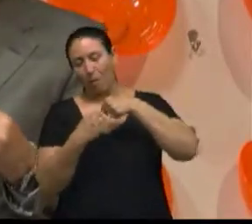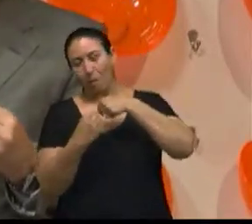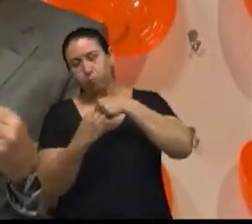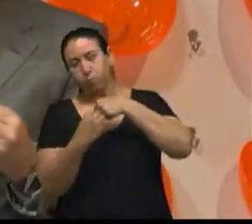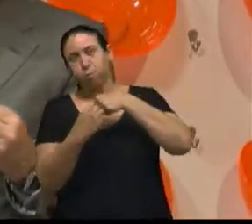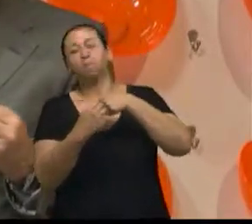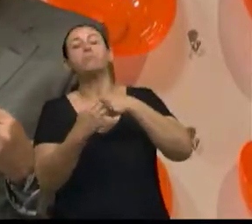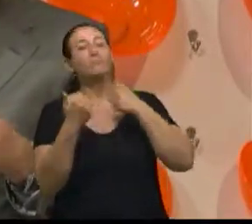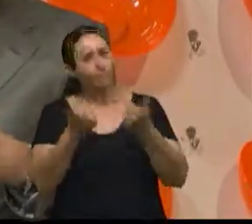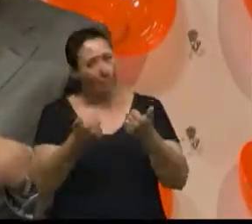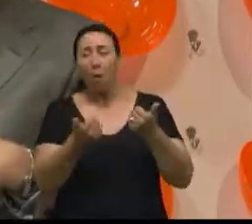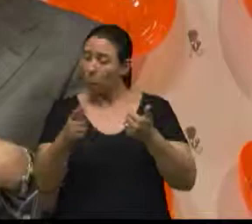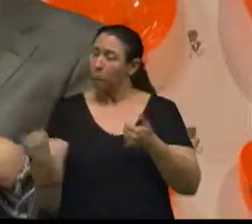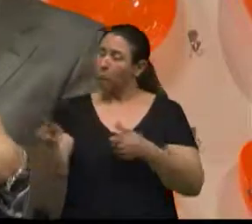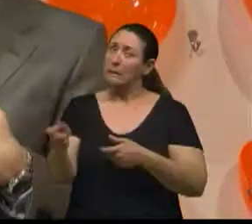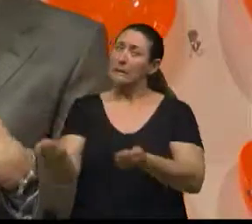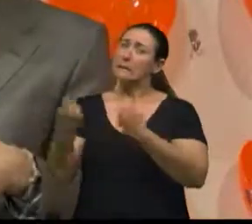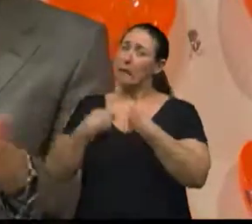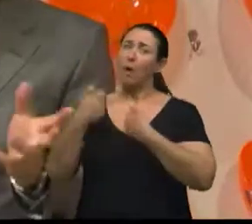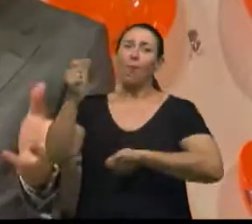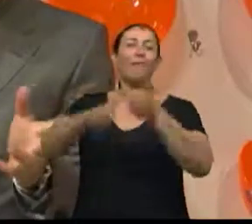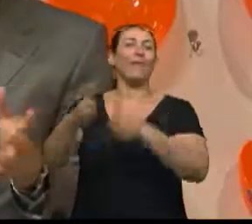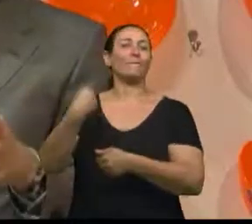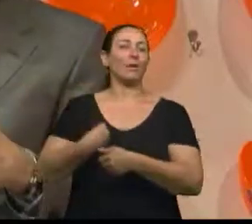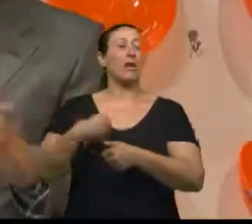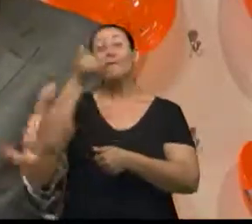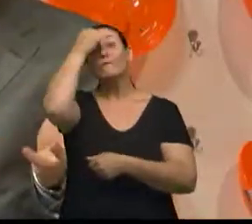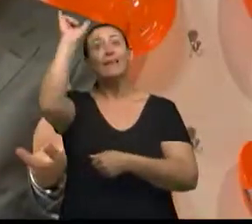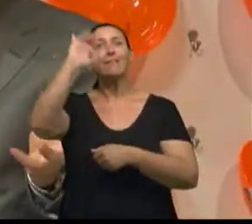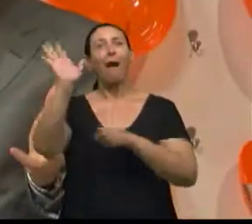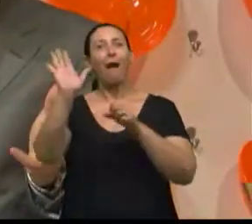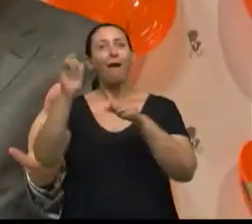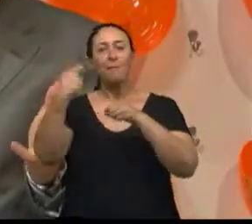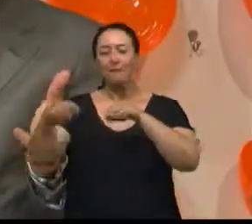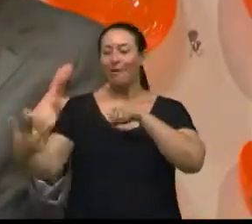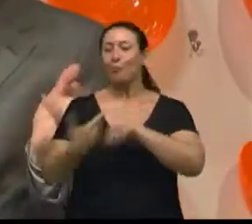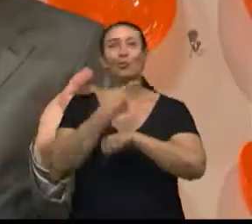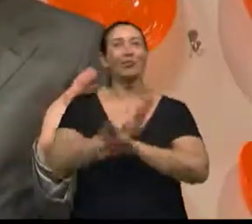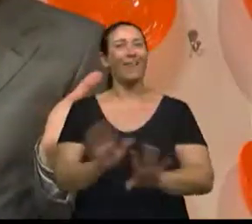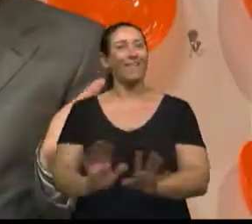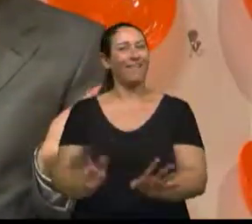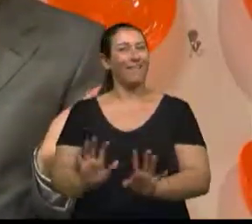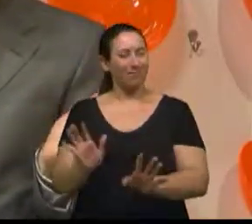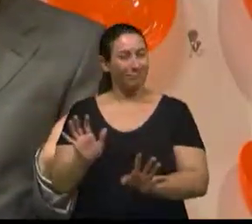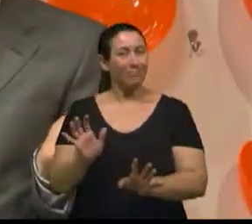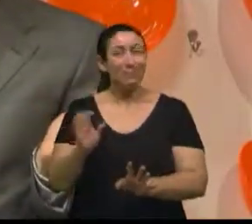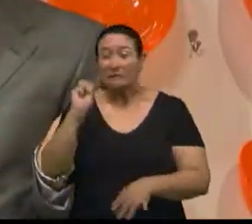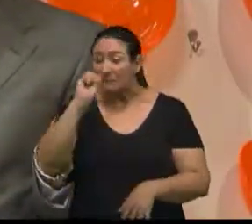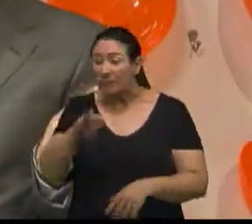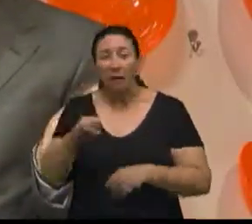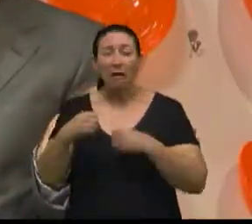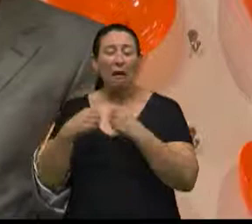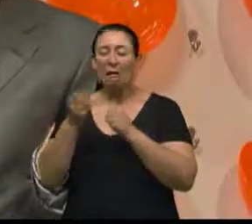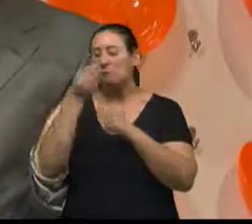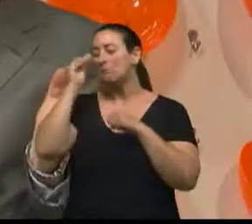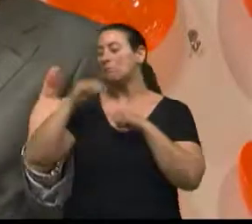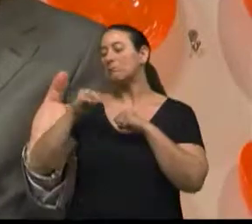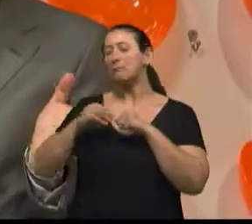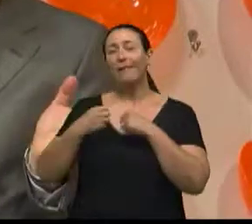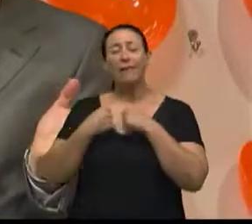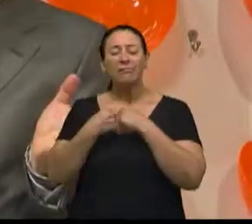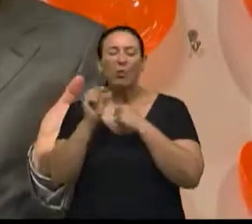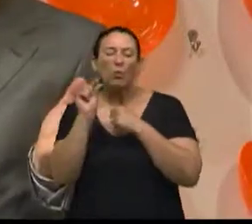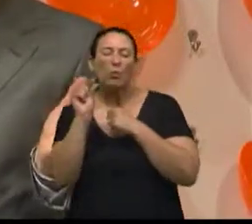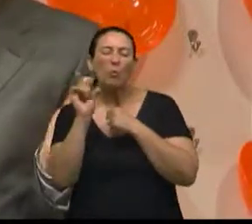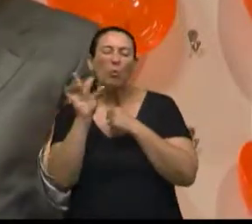dando uma qualidade de vida que a pessoa possa fazer. Isso pode fazer a vida que ela gostaria. Então, qual é o problema? A pessoa, quando